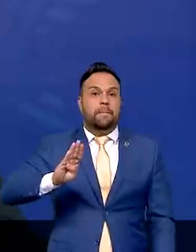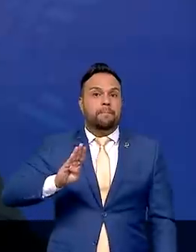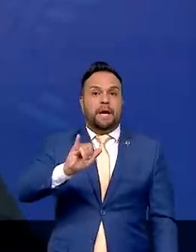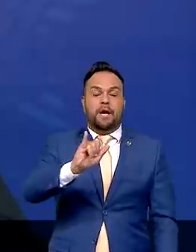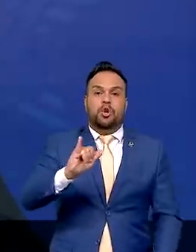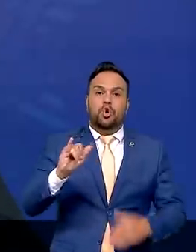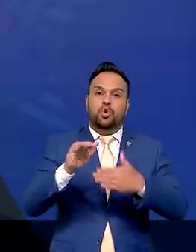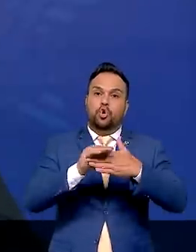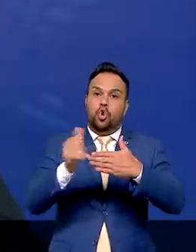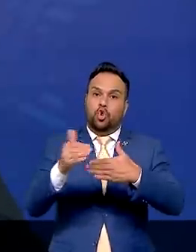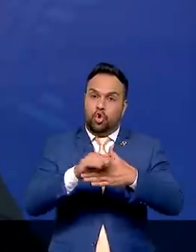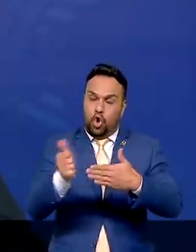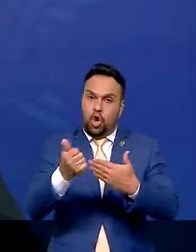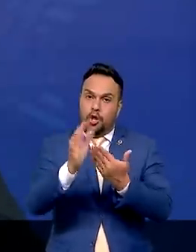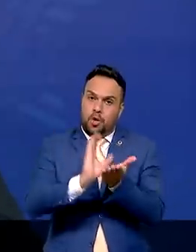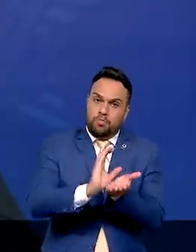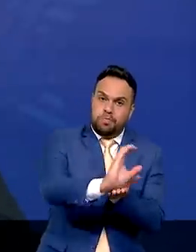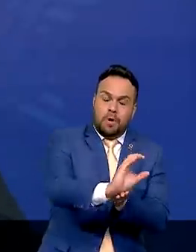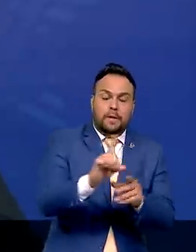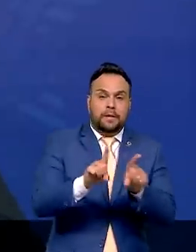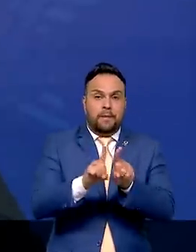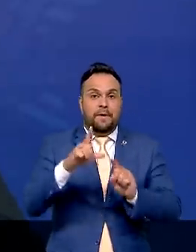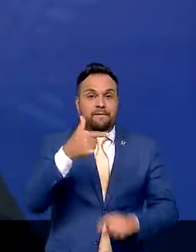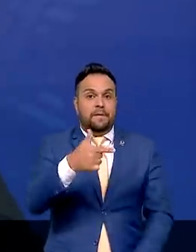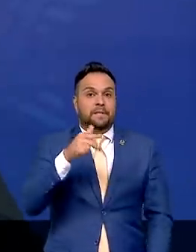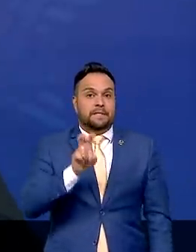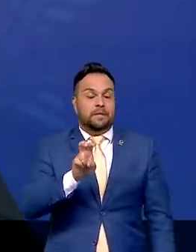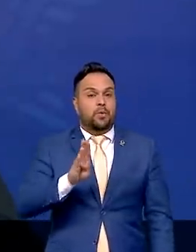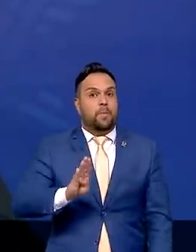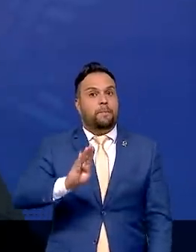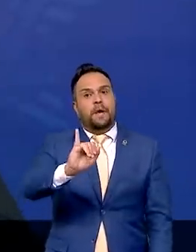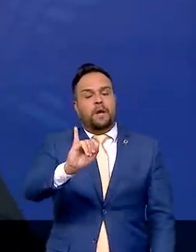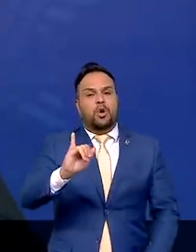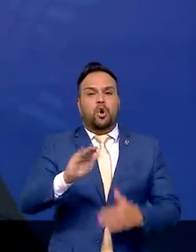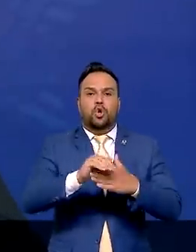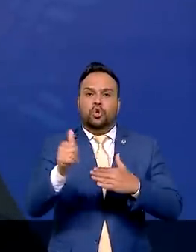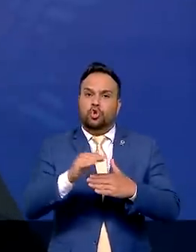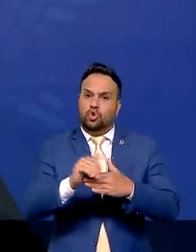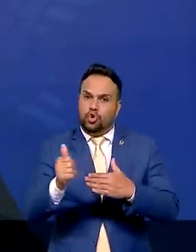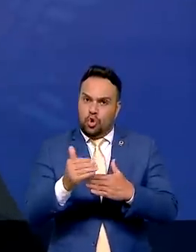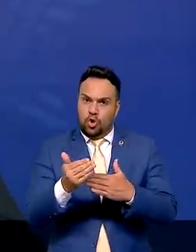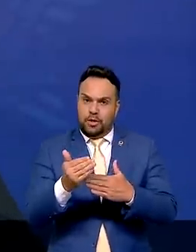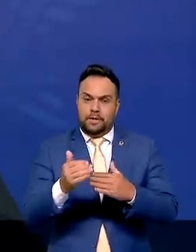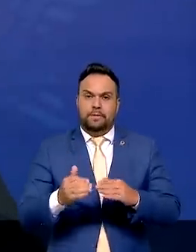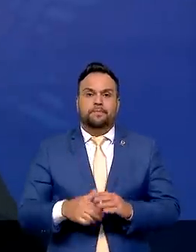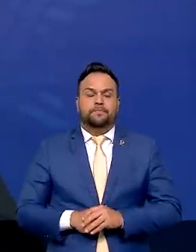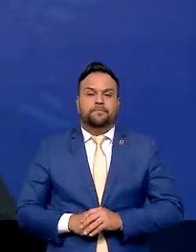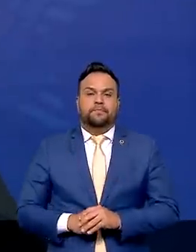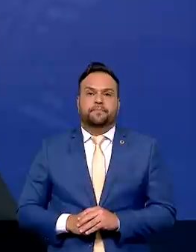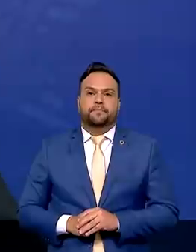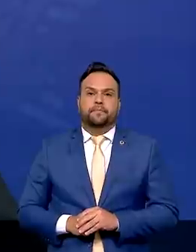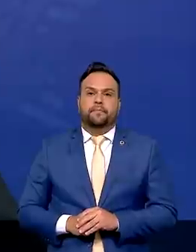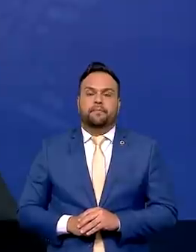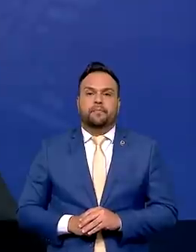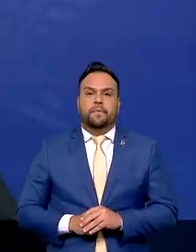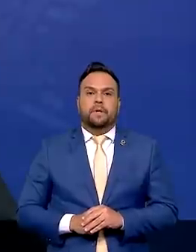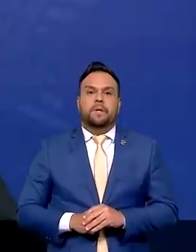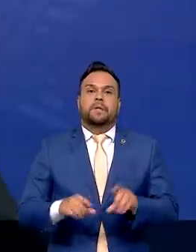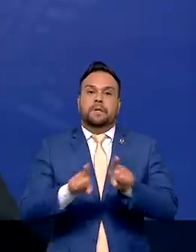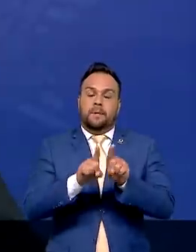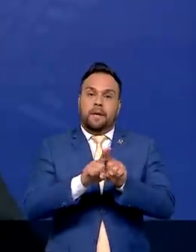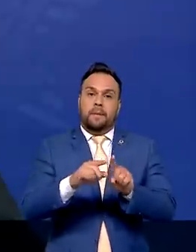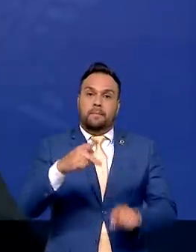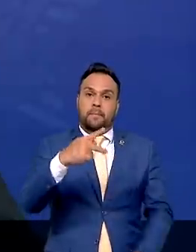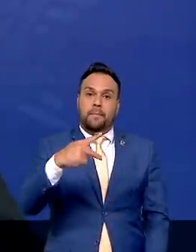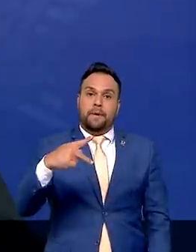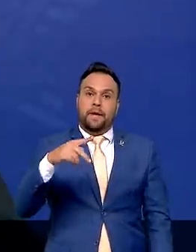em investimentos e cerca de US 25 bilhões em outorgas. O portfólio